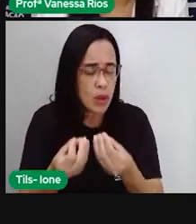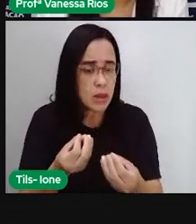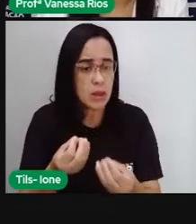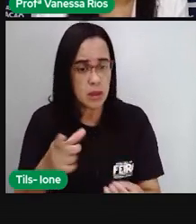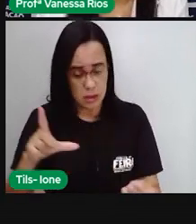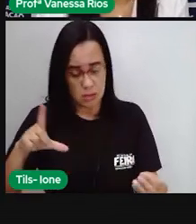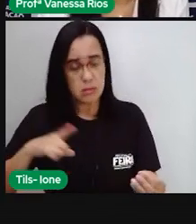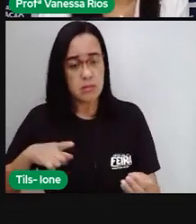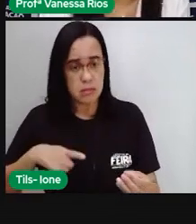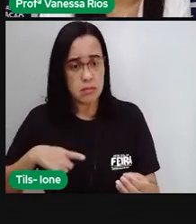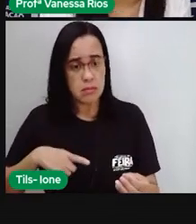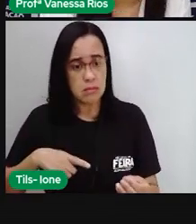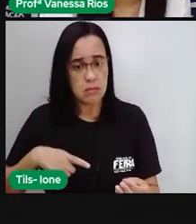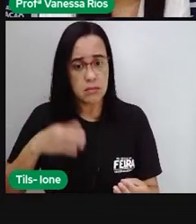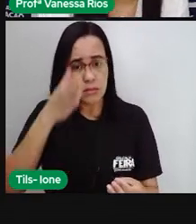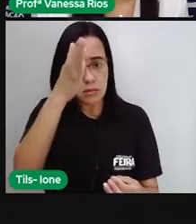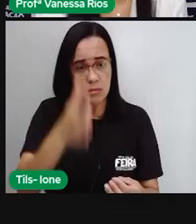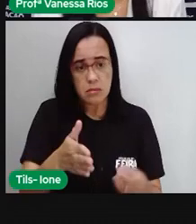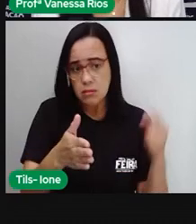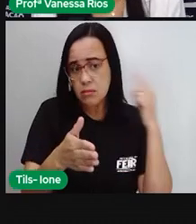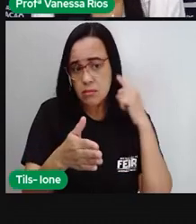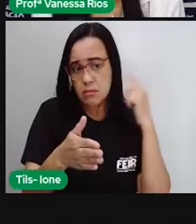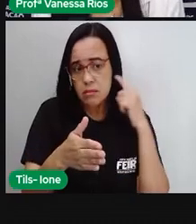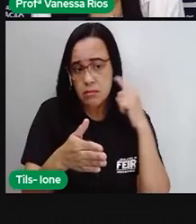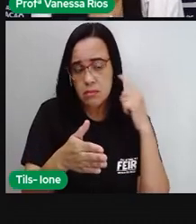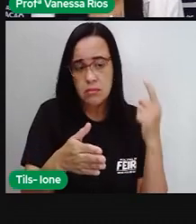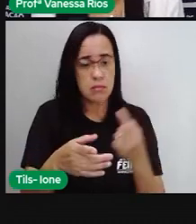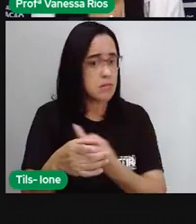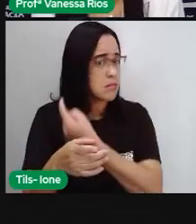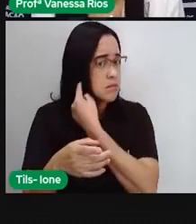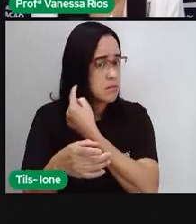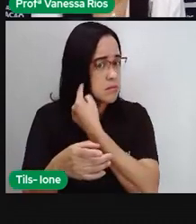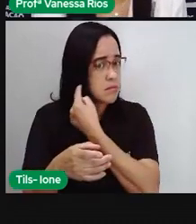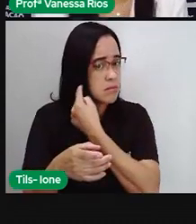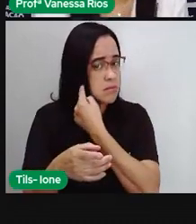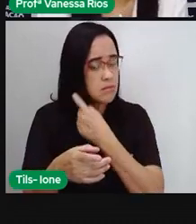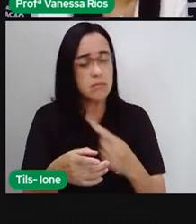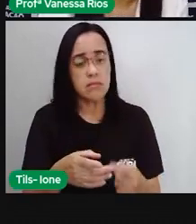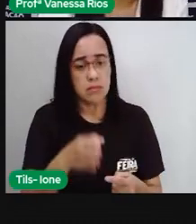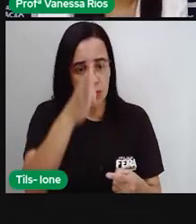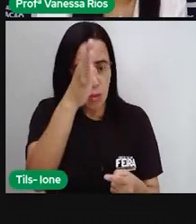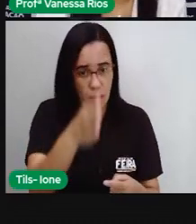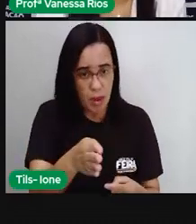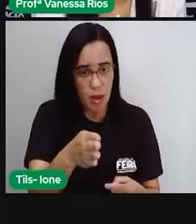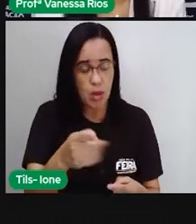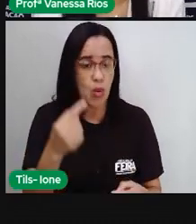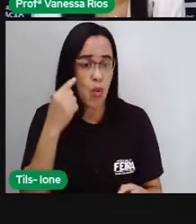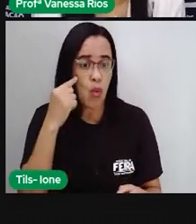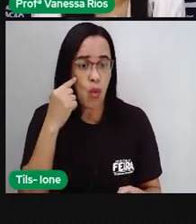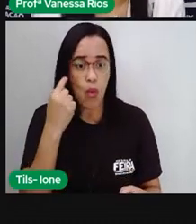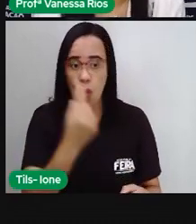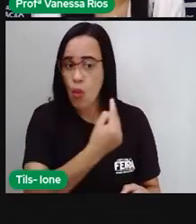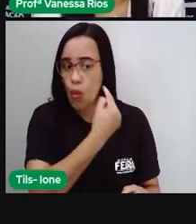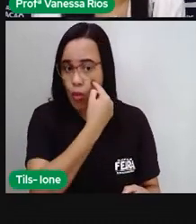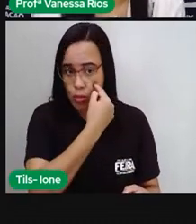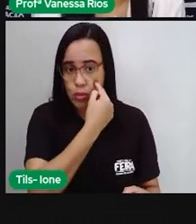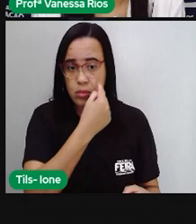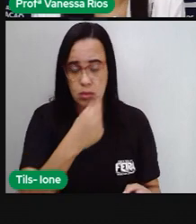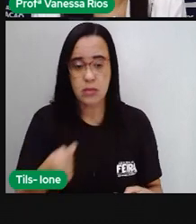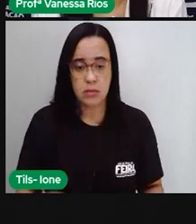simetria. Tem uma orelha de um lado, uma orelha do outro. Nós temos aí um olho de um lado, um olho do outro.